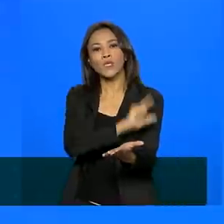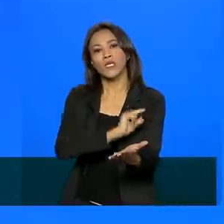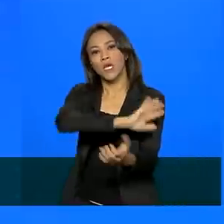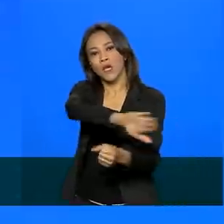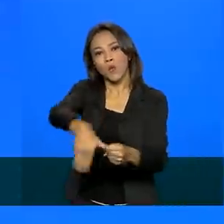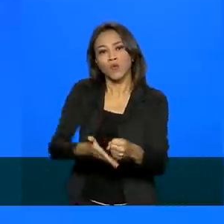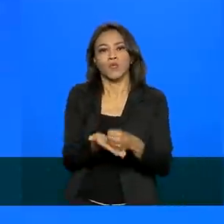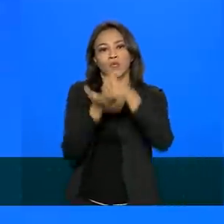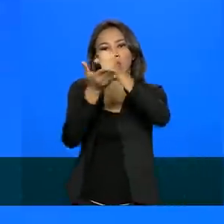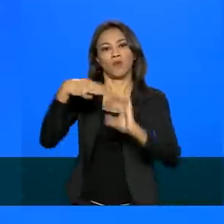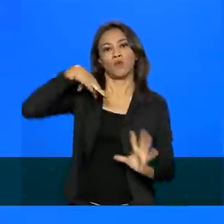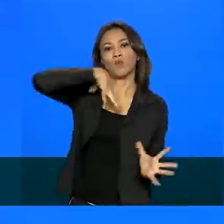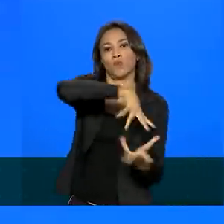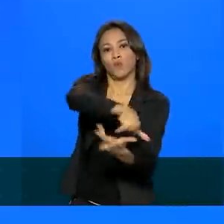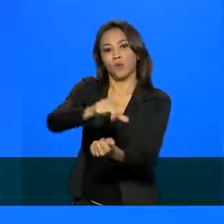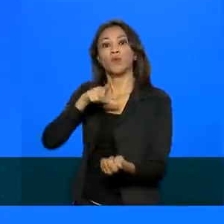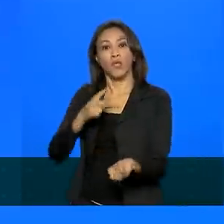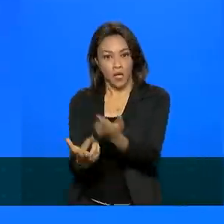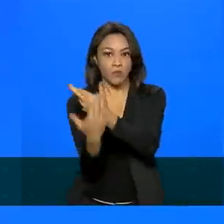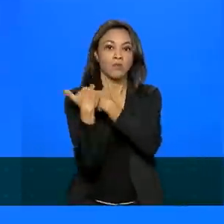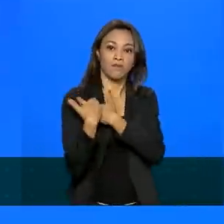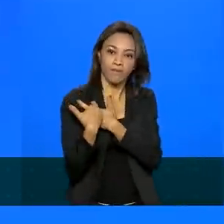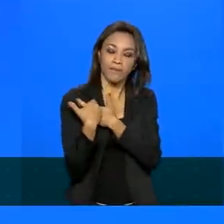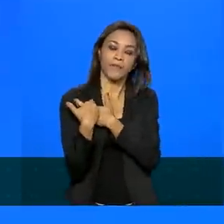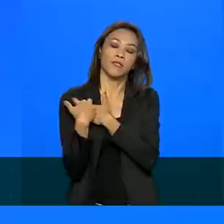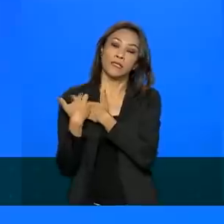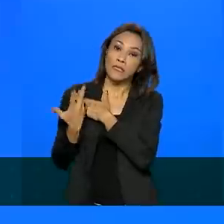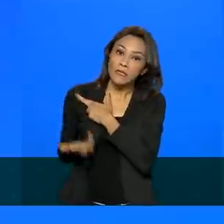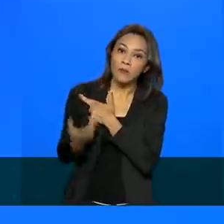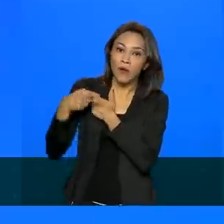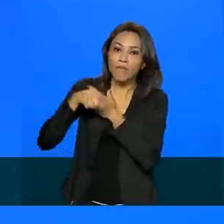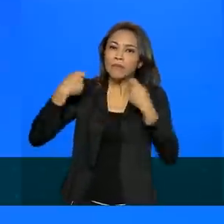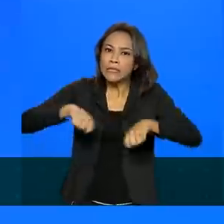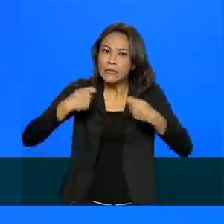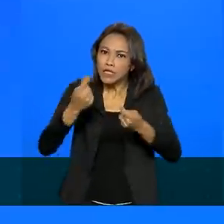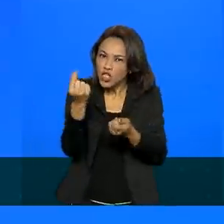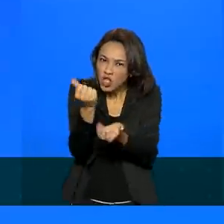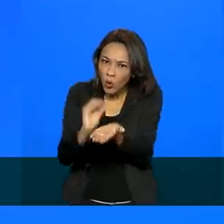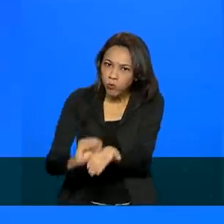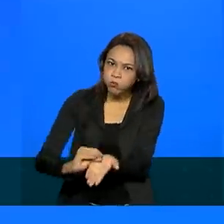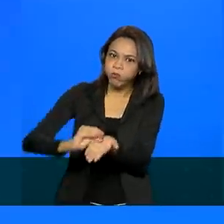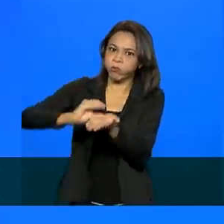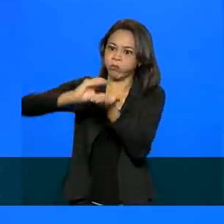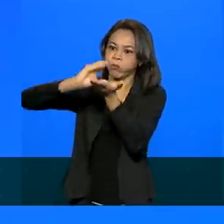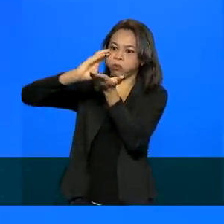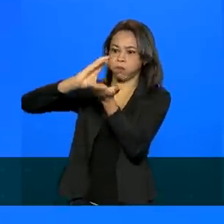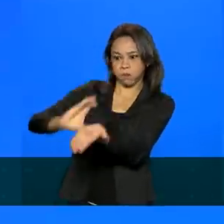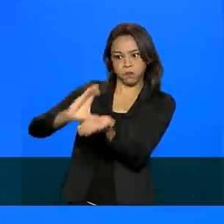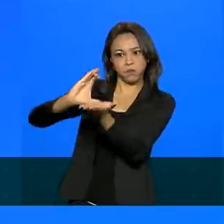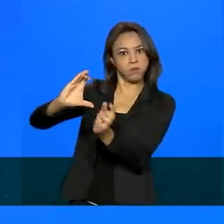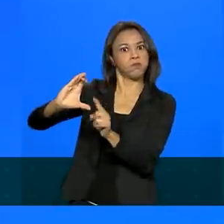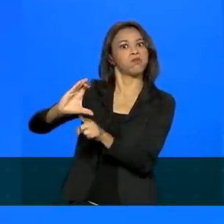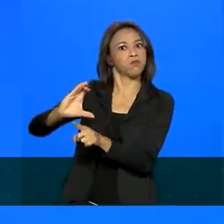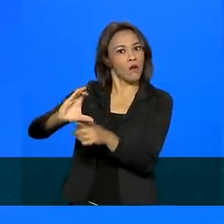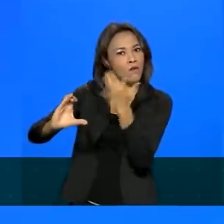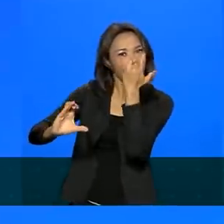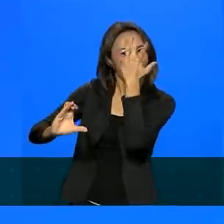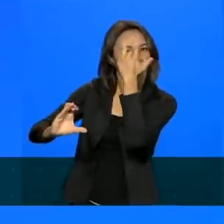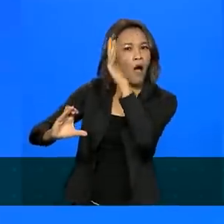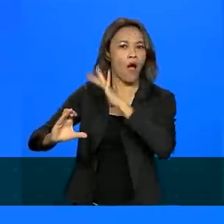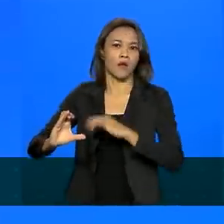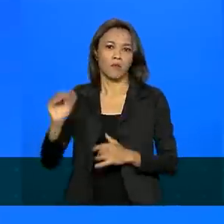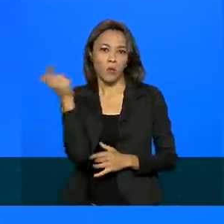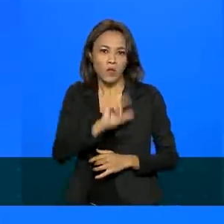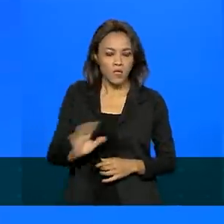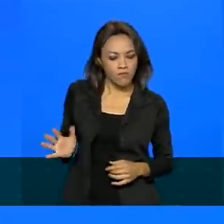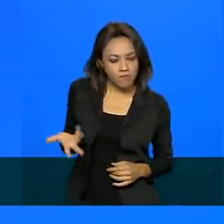com uma transição responsável. São necessários volumes mais ambiciosos, de fácil acesso e execução